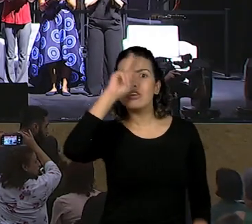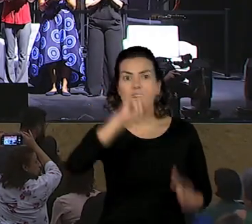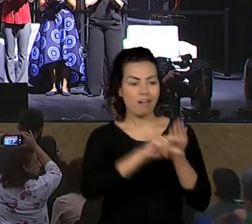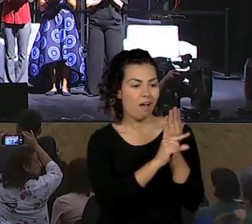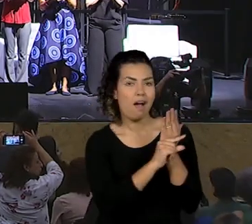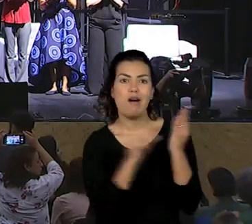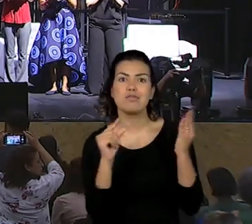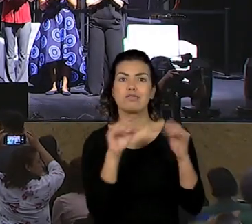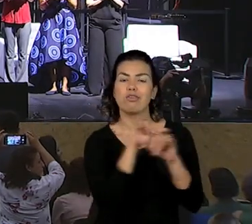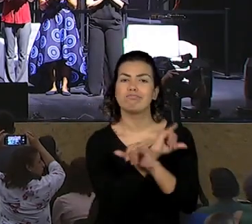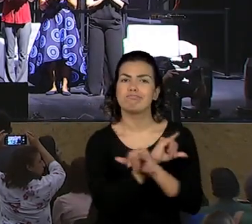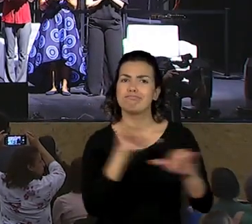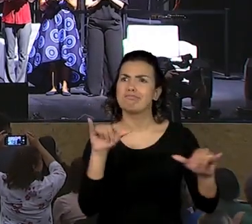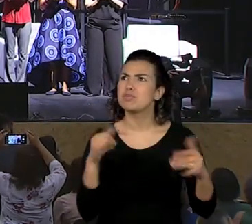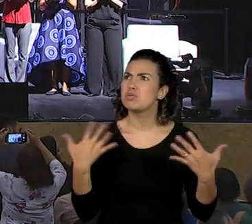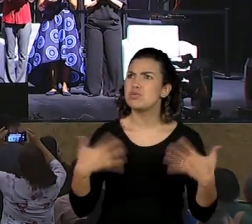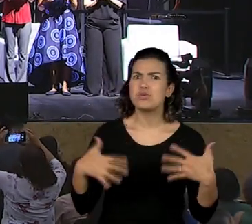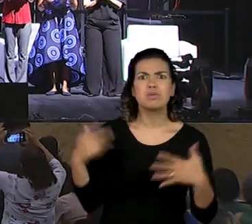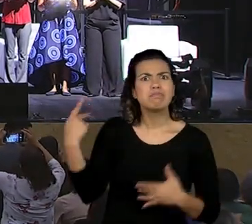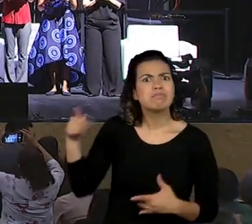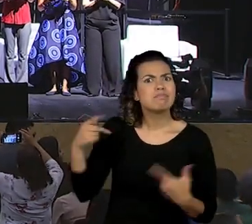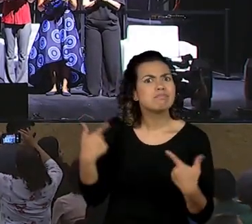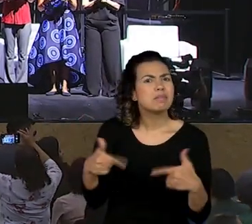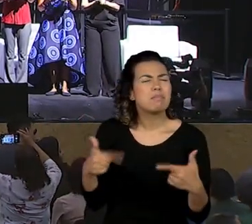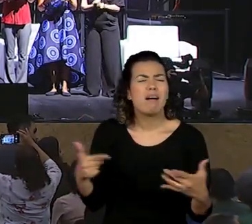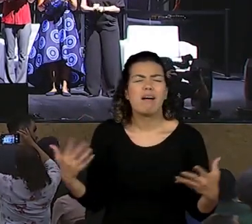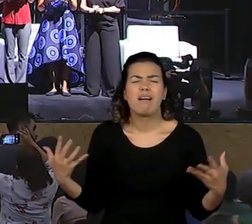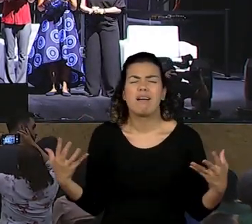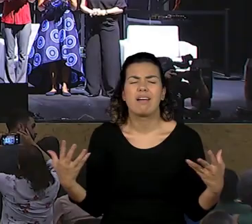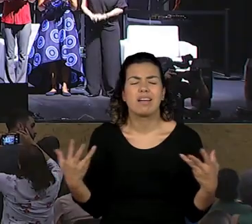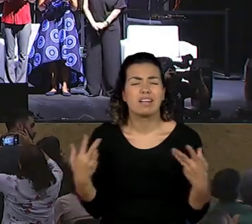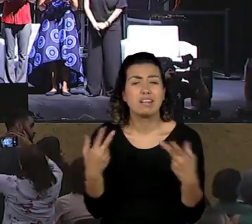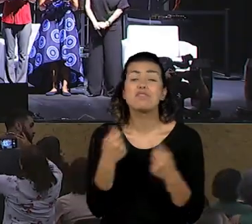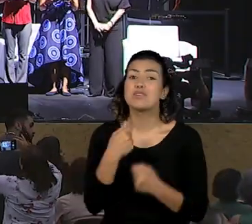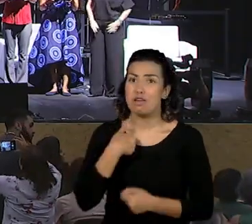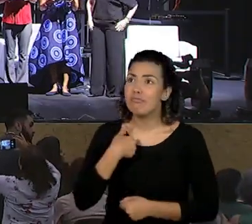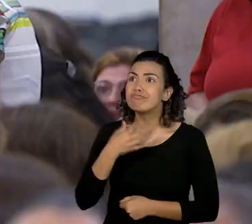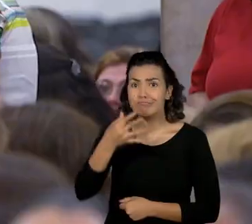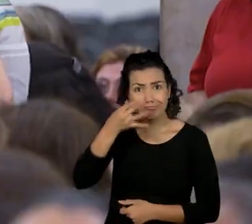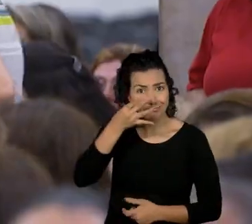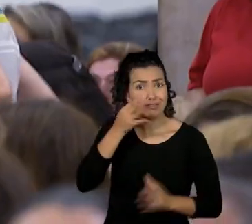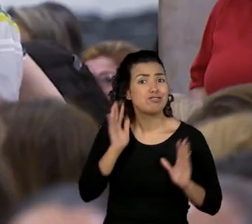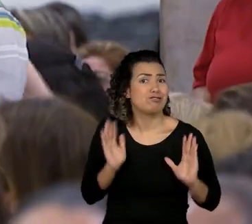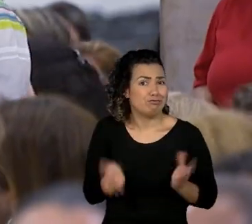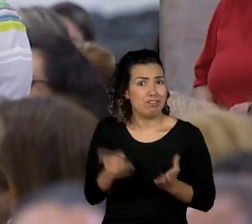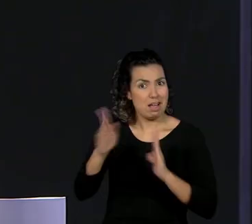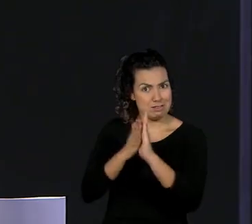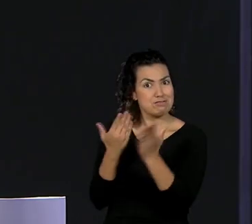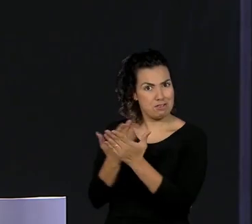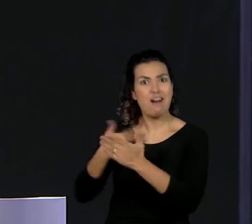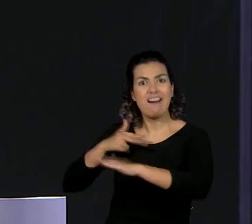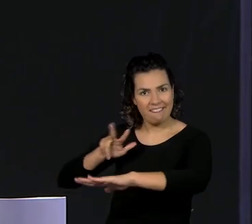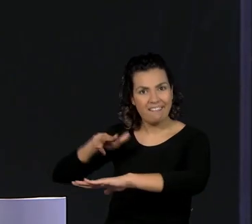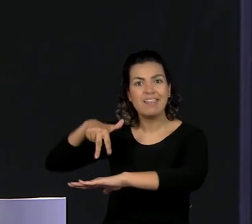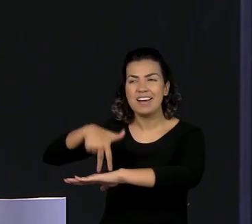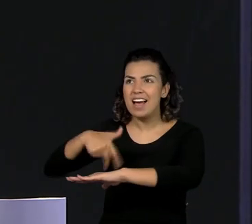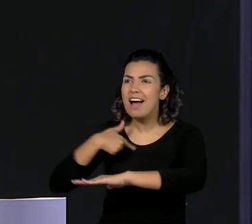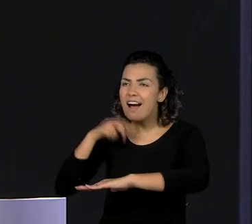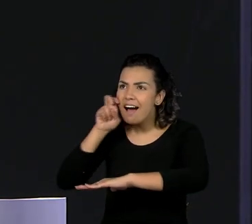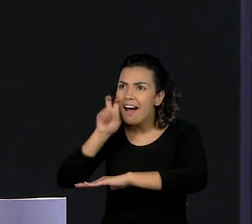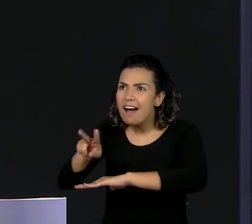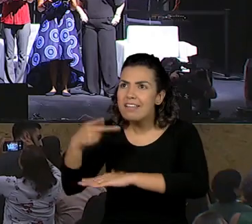incrível o trabalho dessa professora. Tive a oportunidade de conhecer essa escola, pouquinho mais desse trabalho.